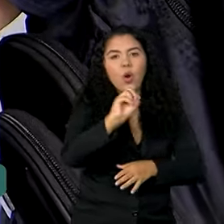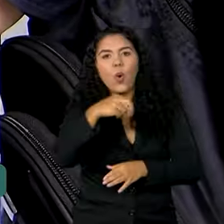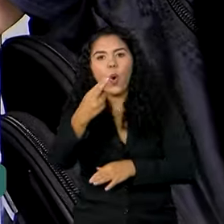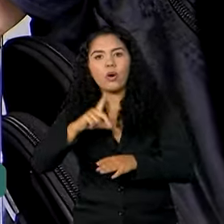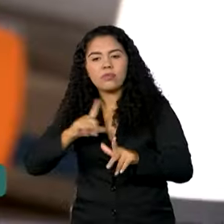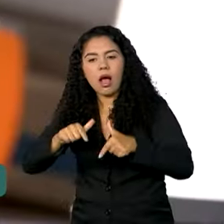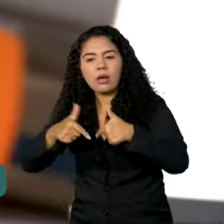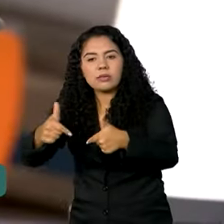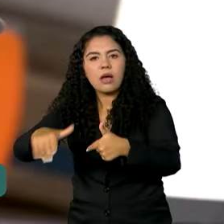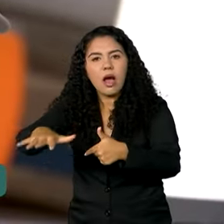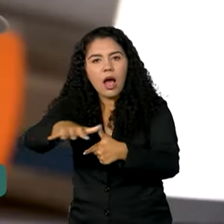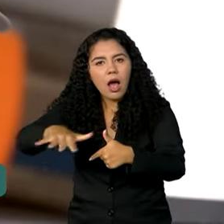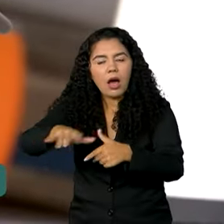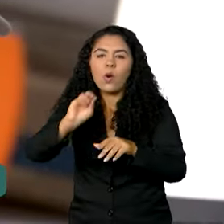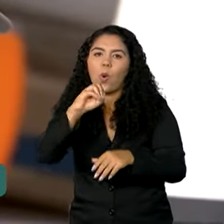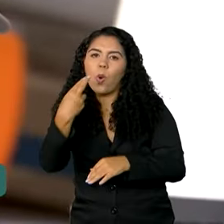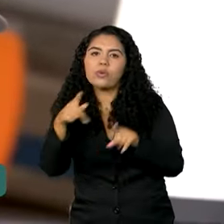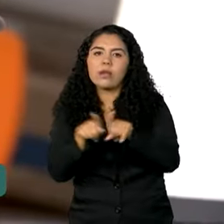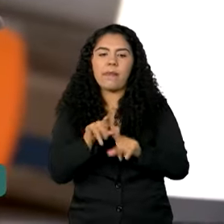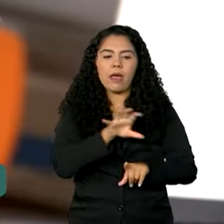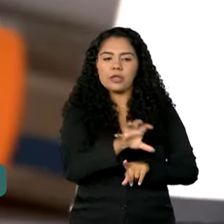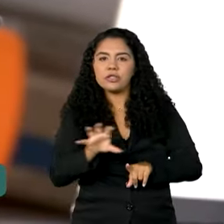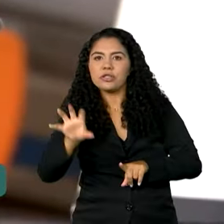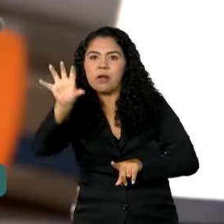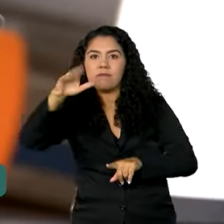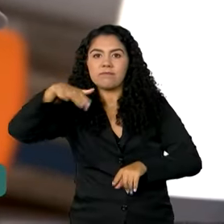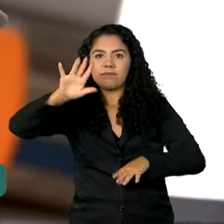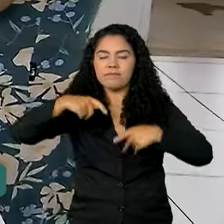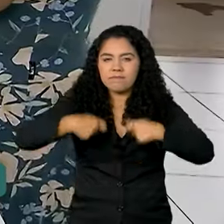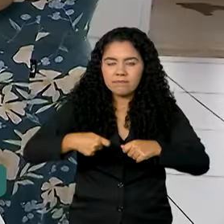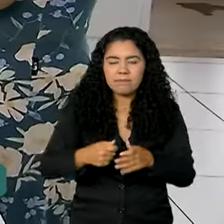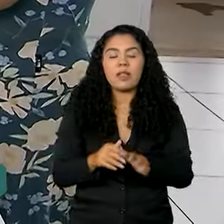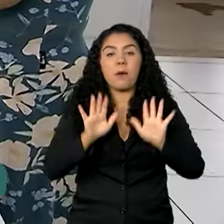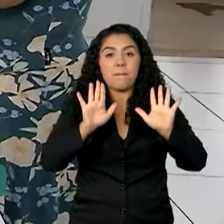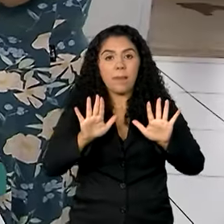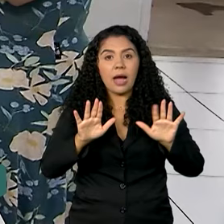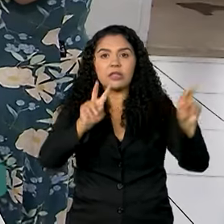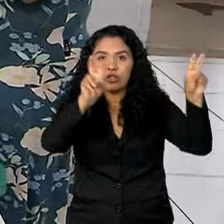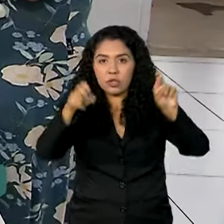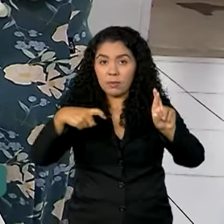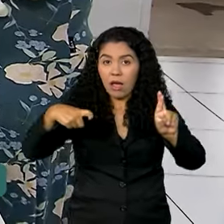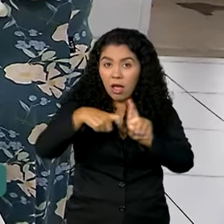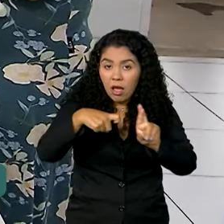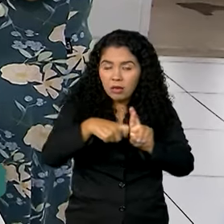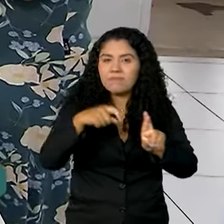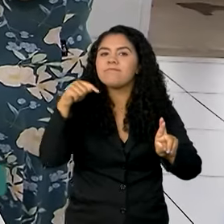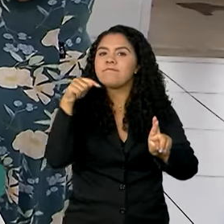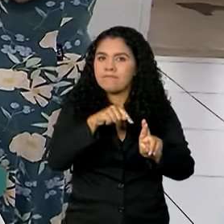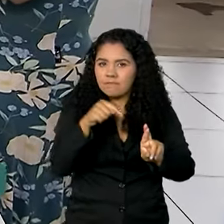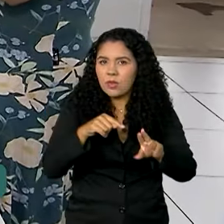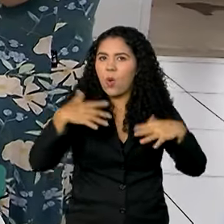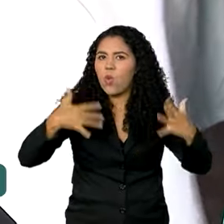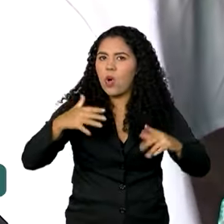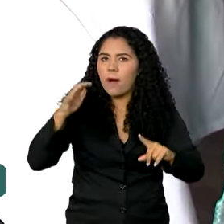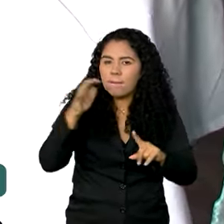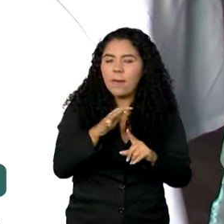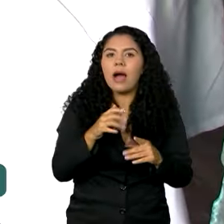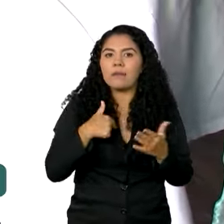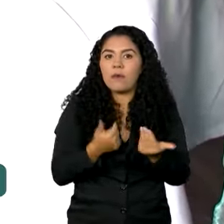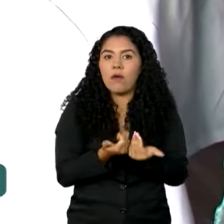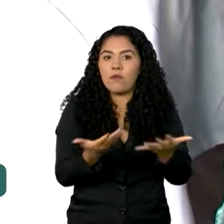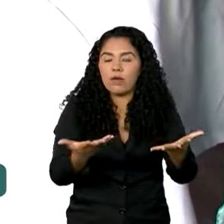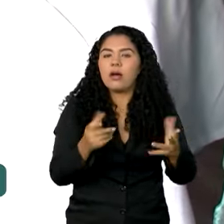concentração ou de regiões prioritárias. O ProResidências tem exercido grande impacto na qualidade de formação de